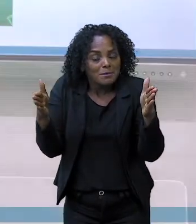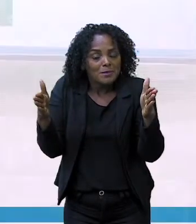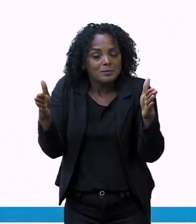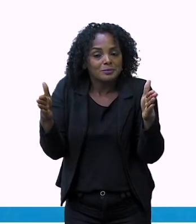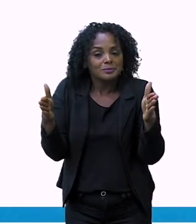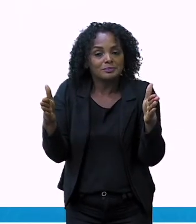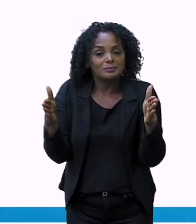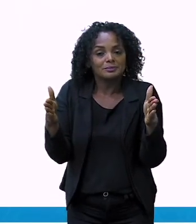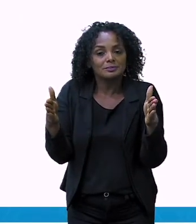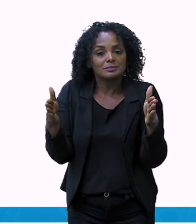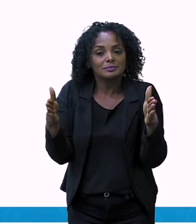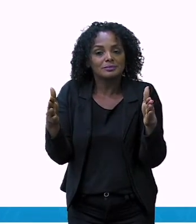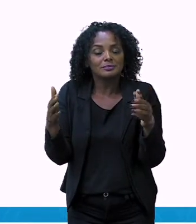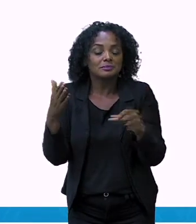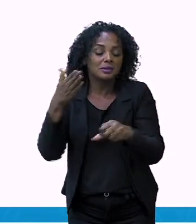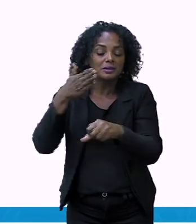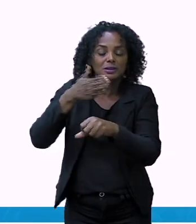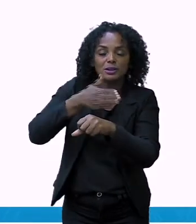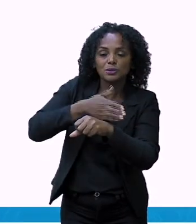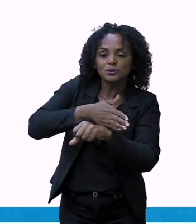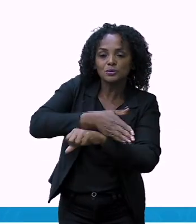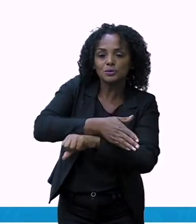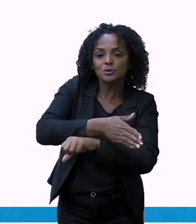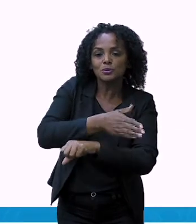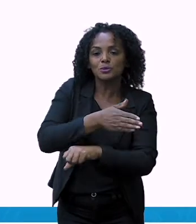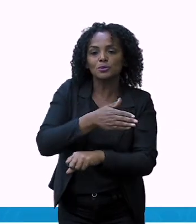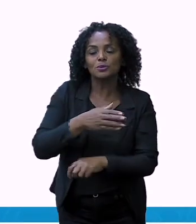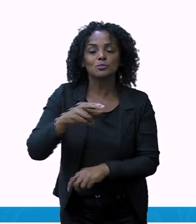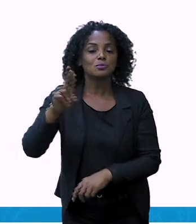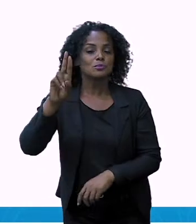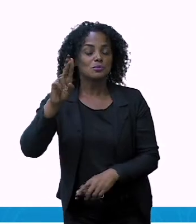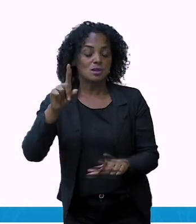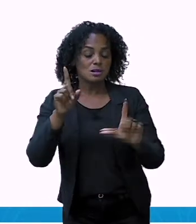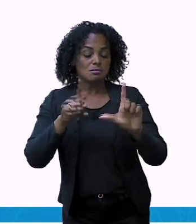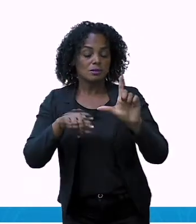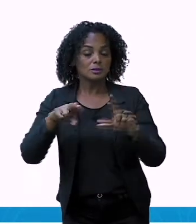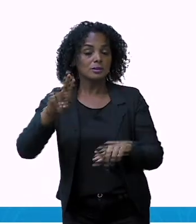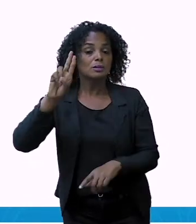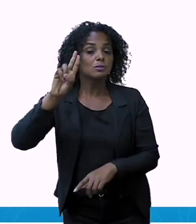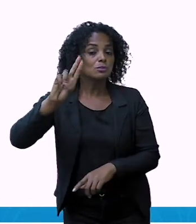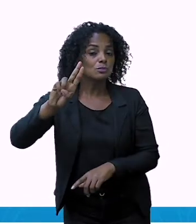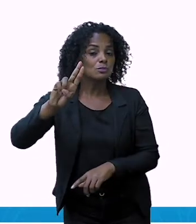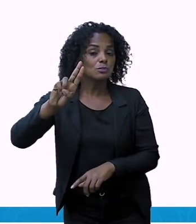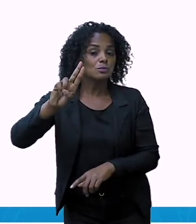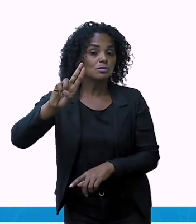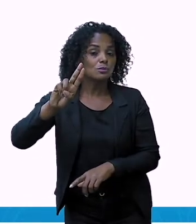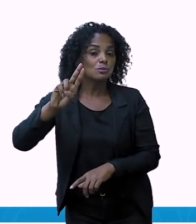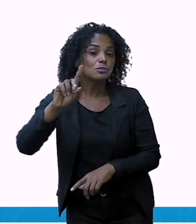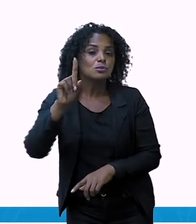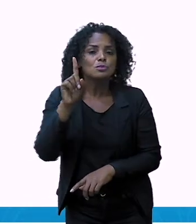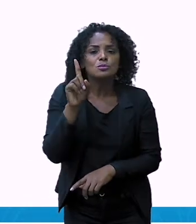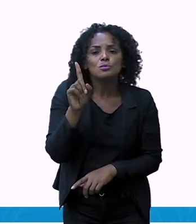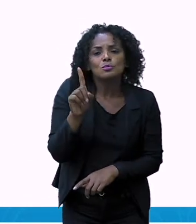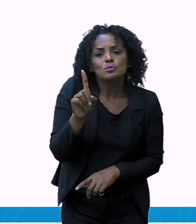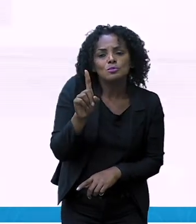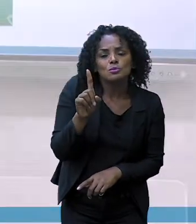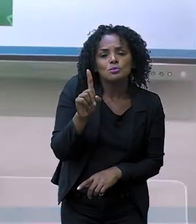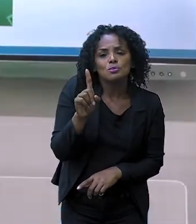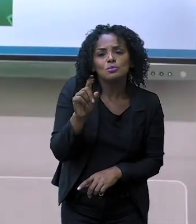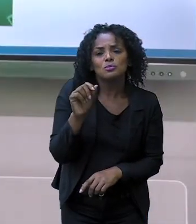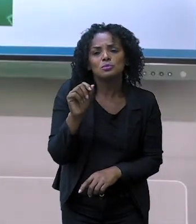Então, entrou o um aqui, na dezena. Por que que foi um? Não tinha um